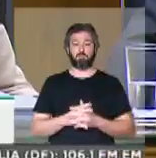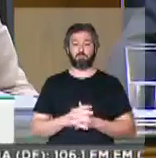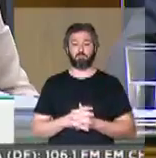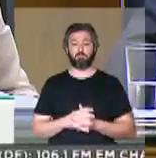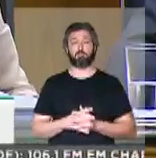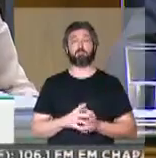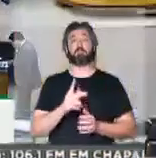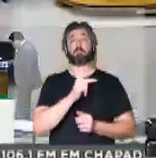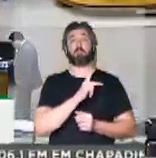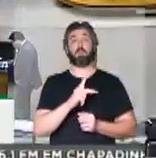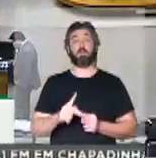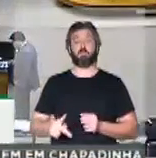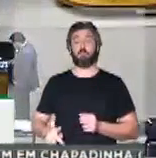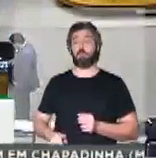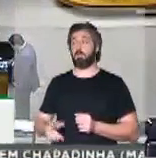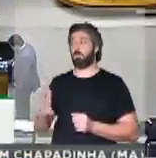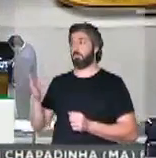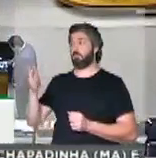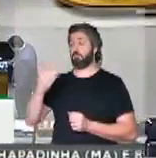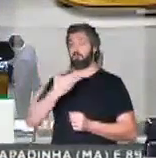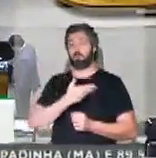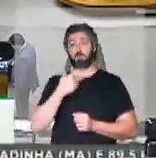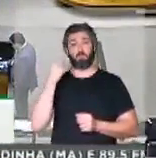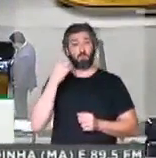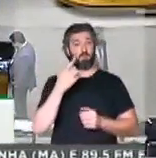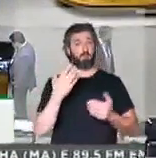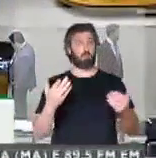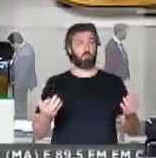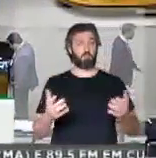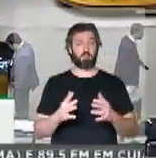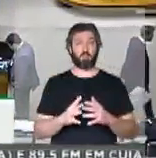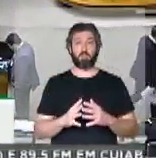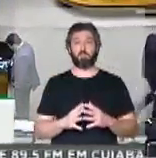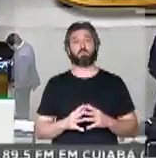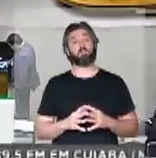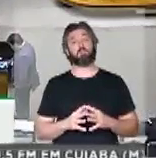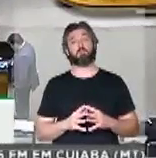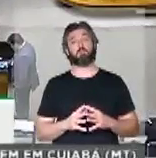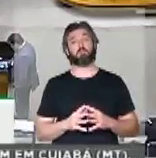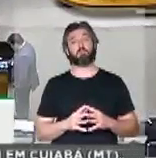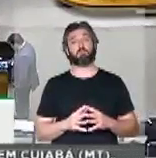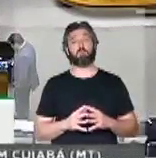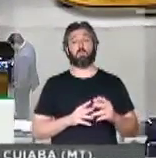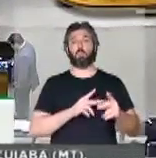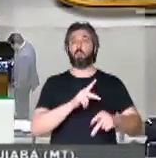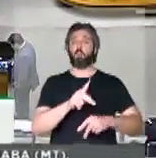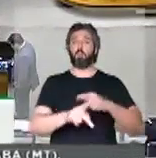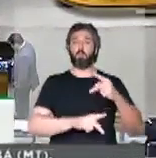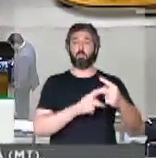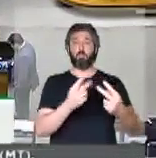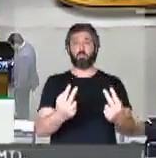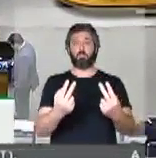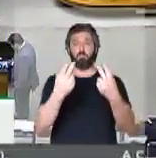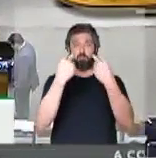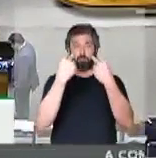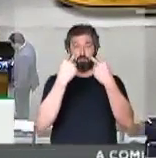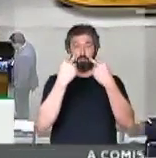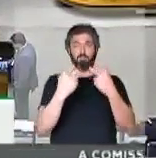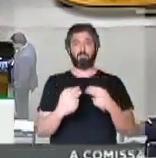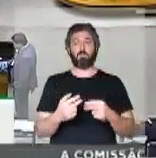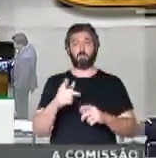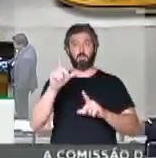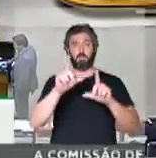Senhora Presidente, colegas deputados, deputadas, população que nos acompanha